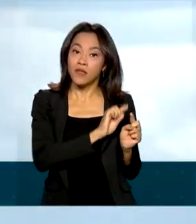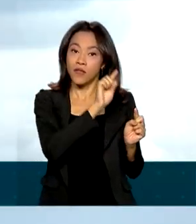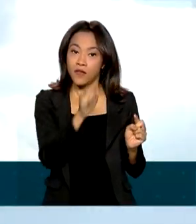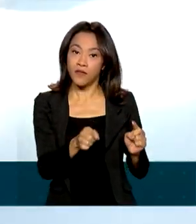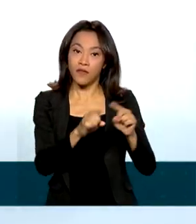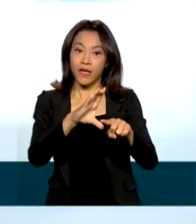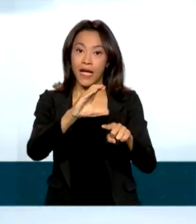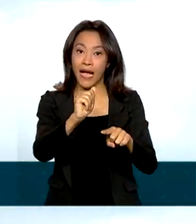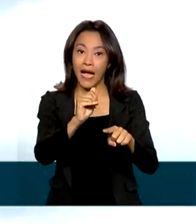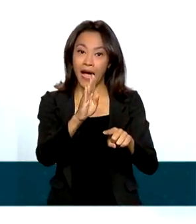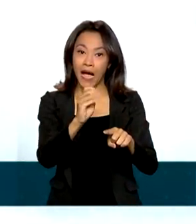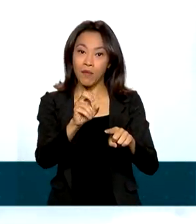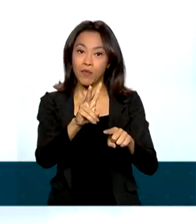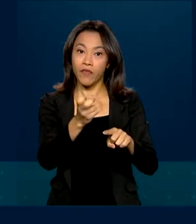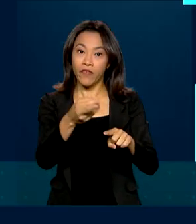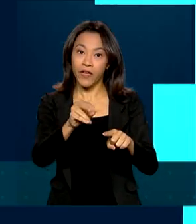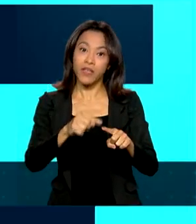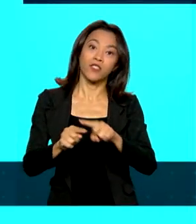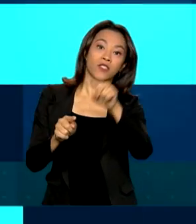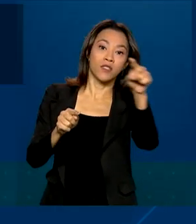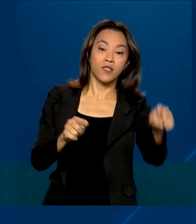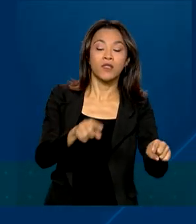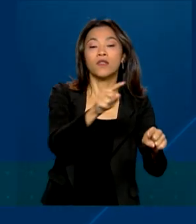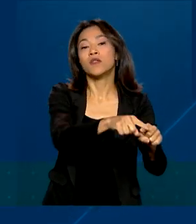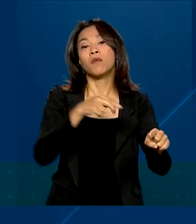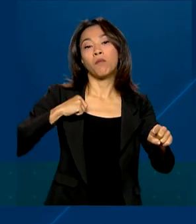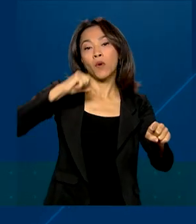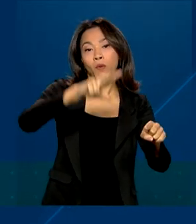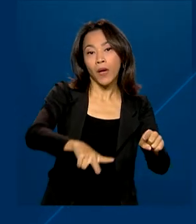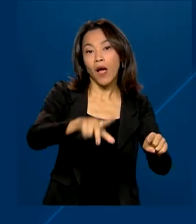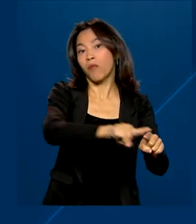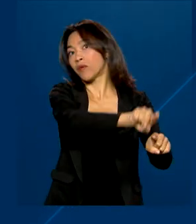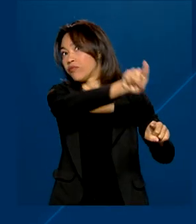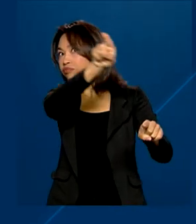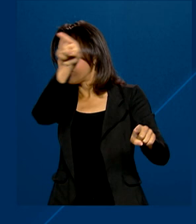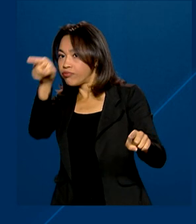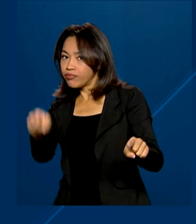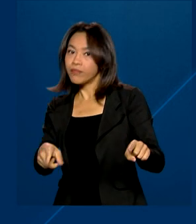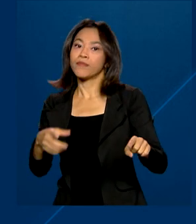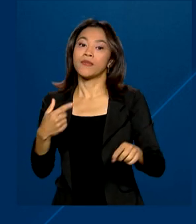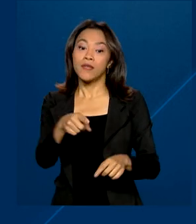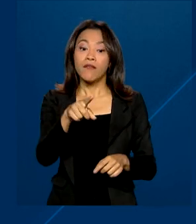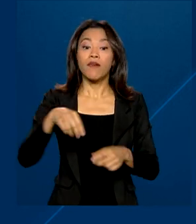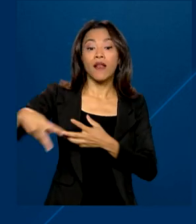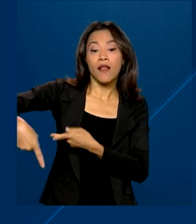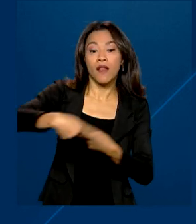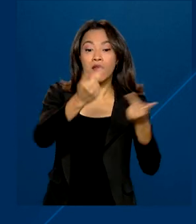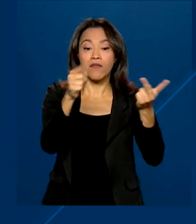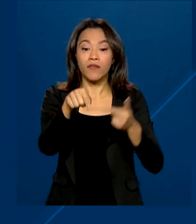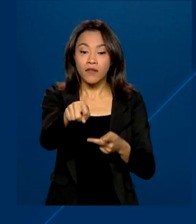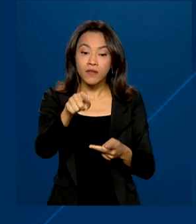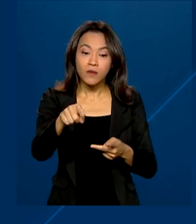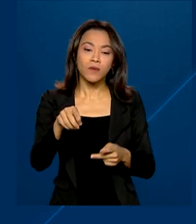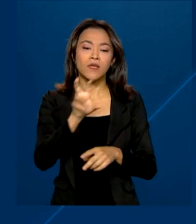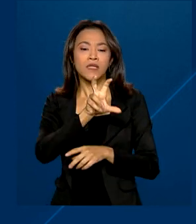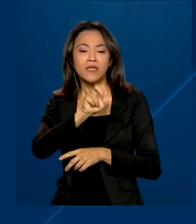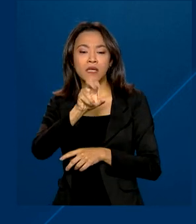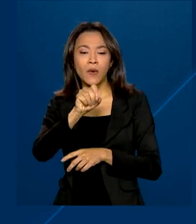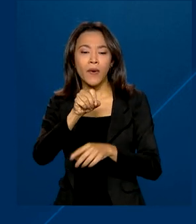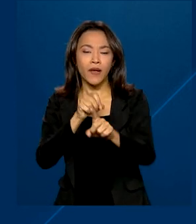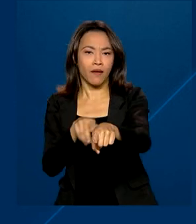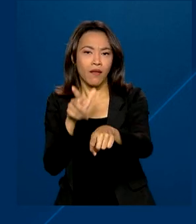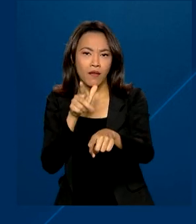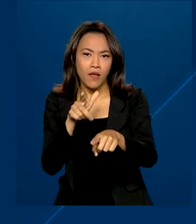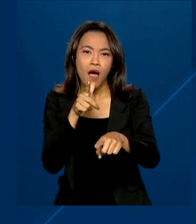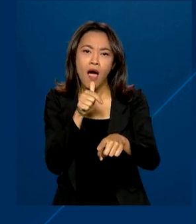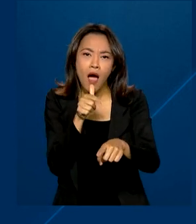África e Lisboa em Portugal. A aeronave leva mais de 11 toneladas de ajuda humanitária, incluindo 50 purificadores